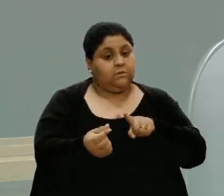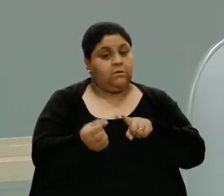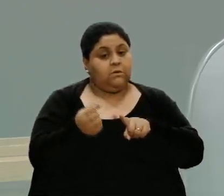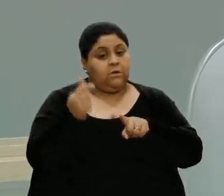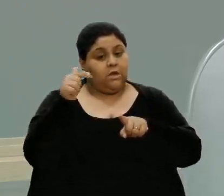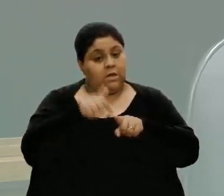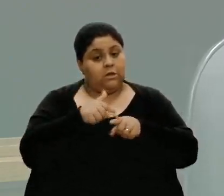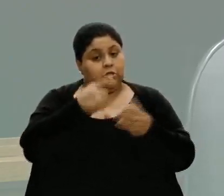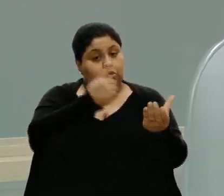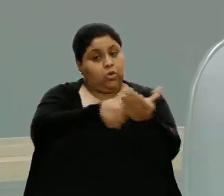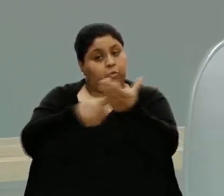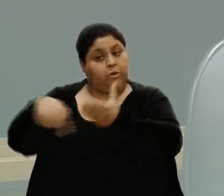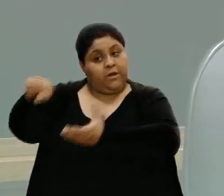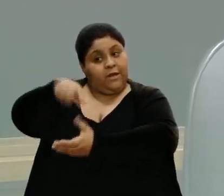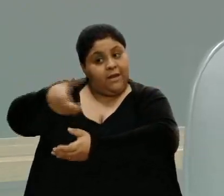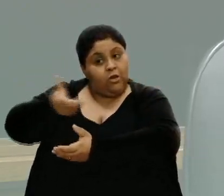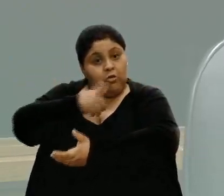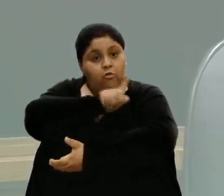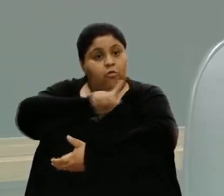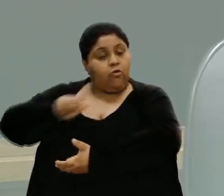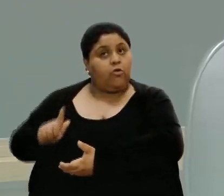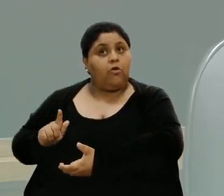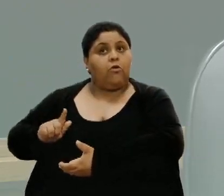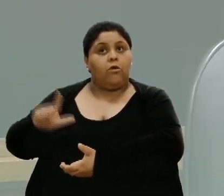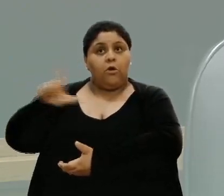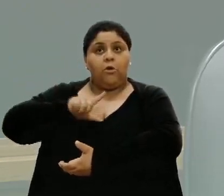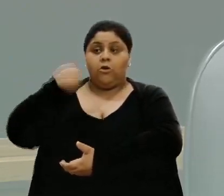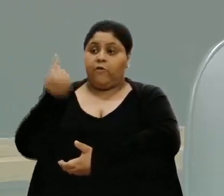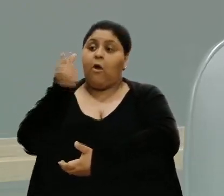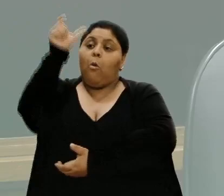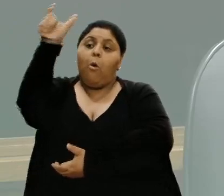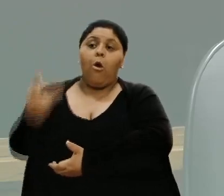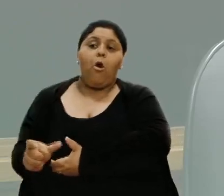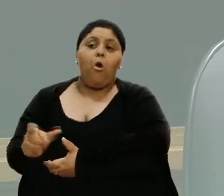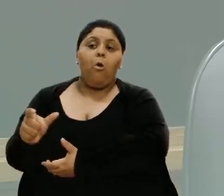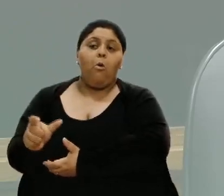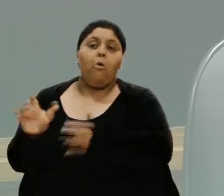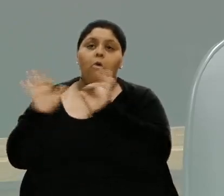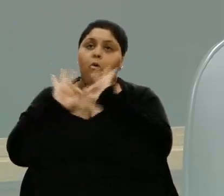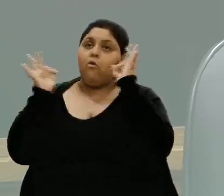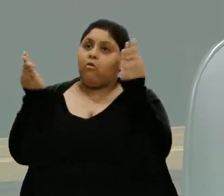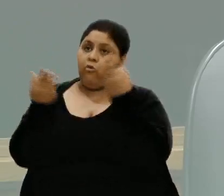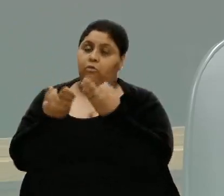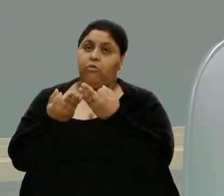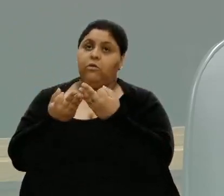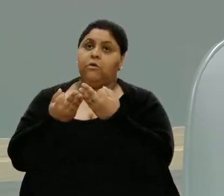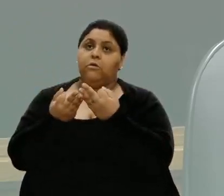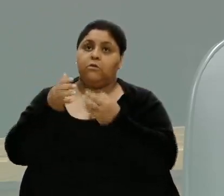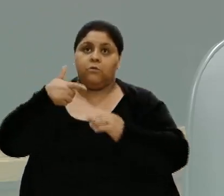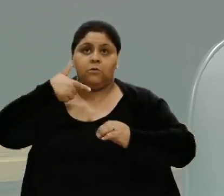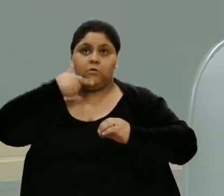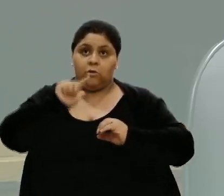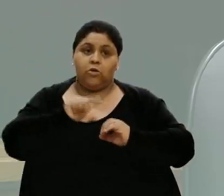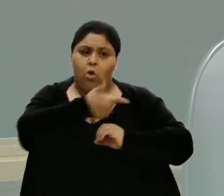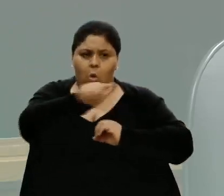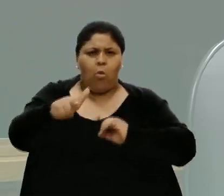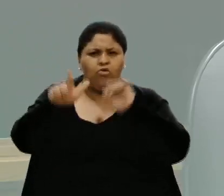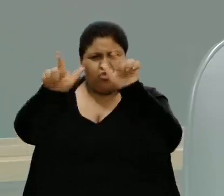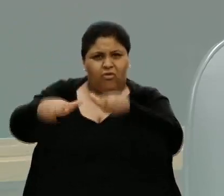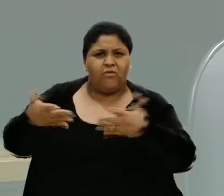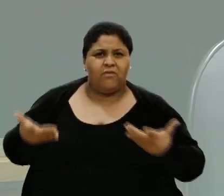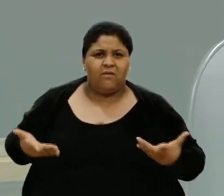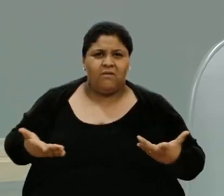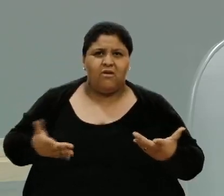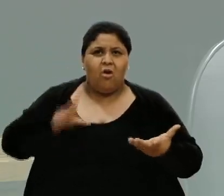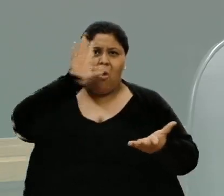o compromisso que eu vou querer do governo. O governo, se tiver uma pessoa, uma família, vai conseguir um outro lugar? Vai